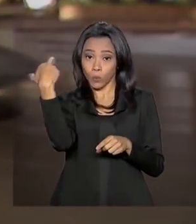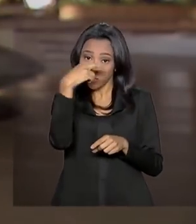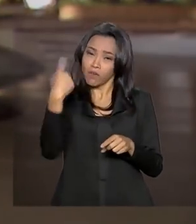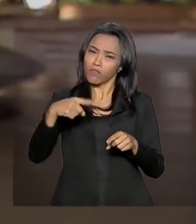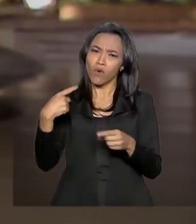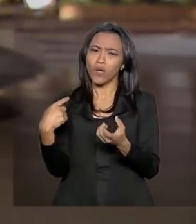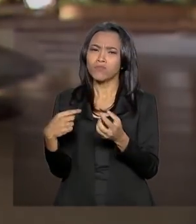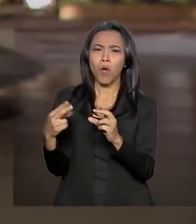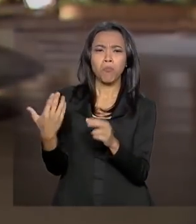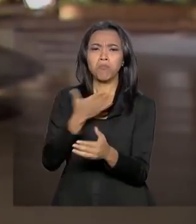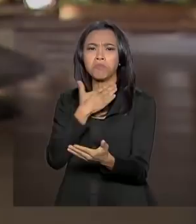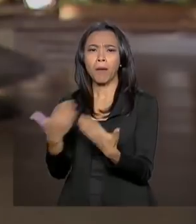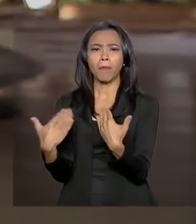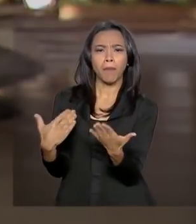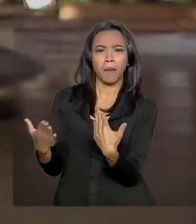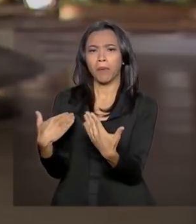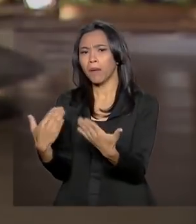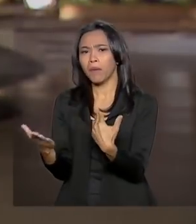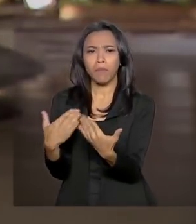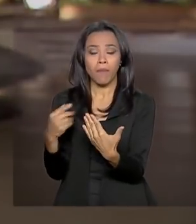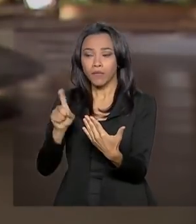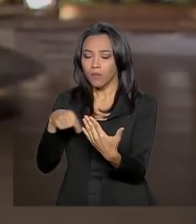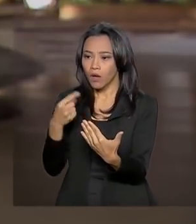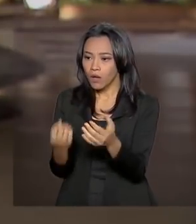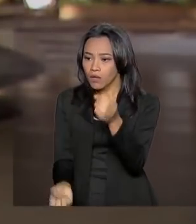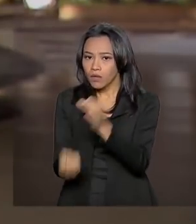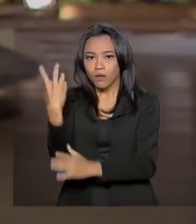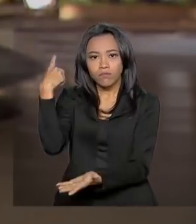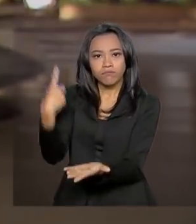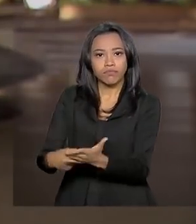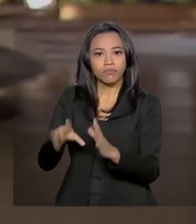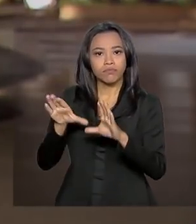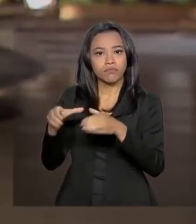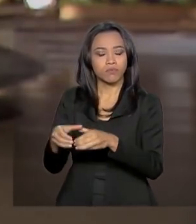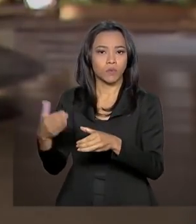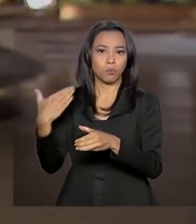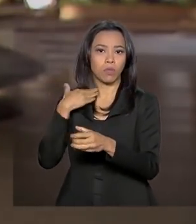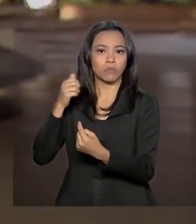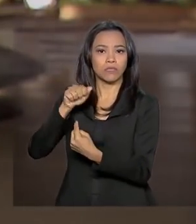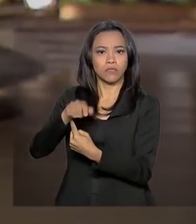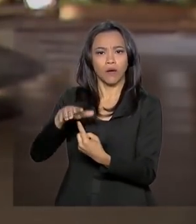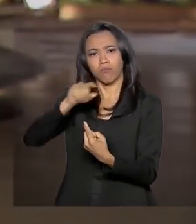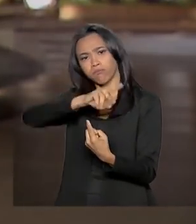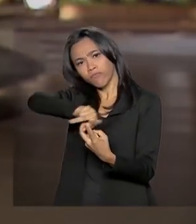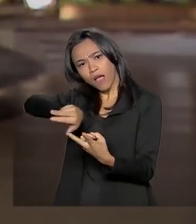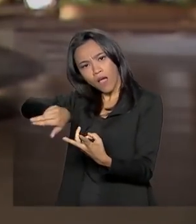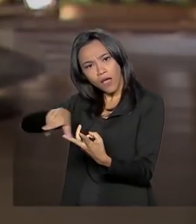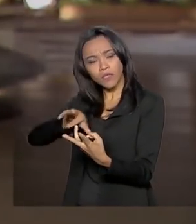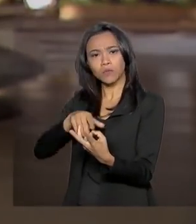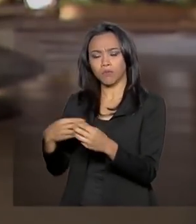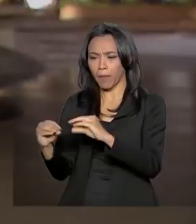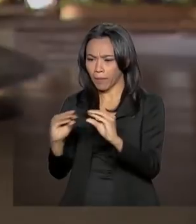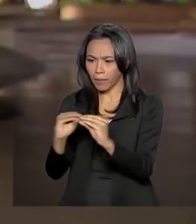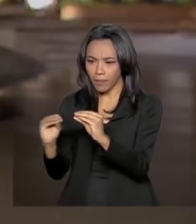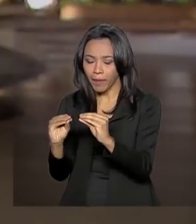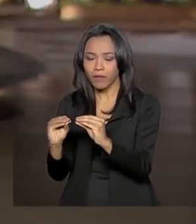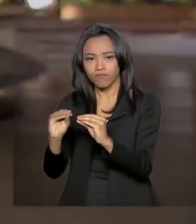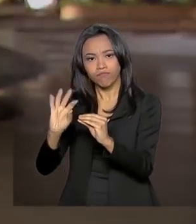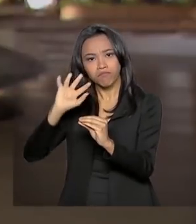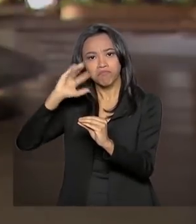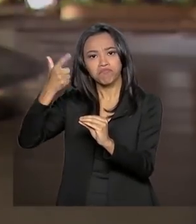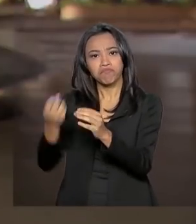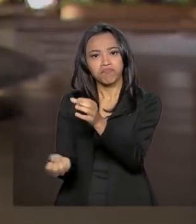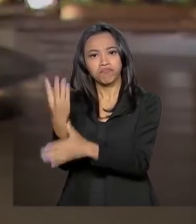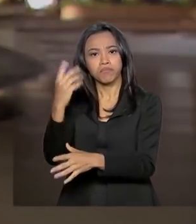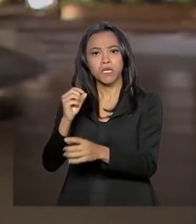entre ministros de finanças e presidentes de bancos centrais de economias desenvolvidas e emergentes. Uma